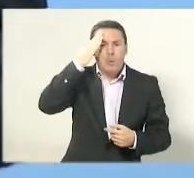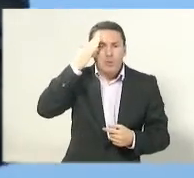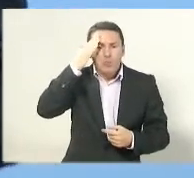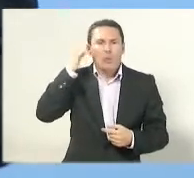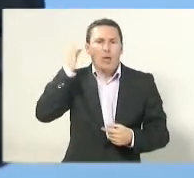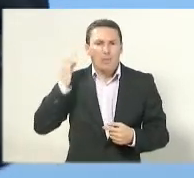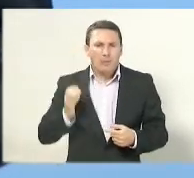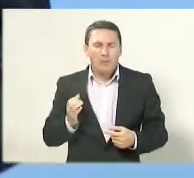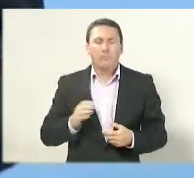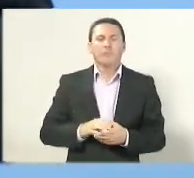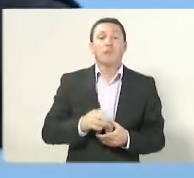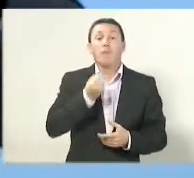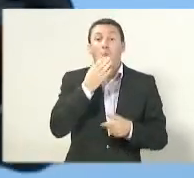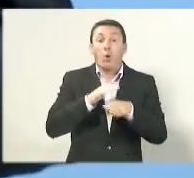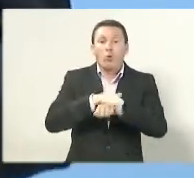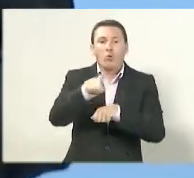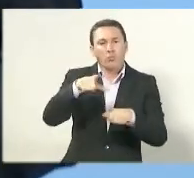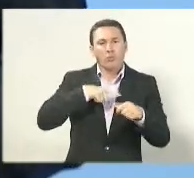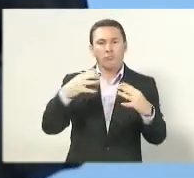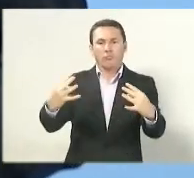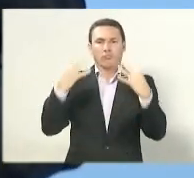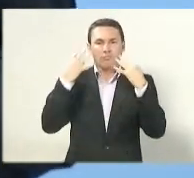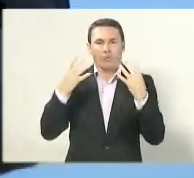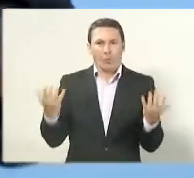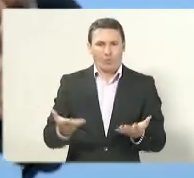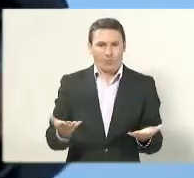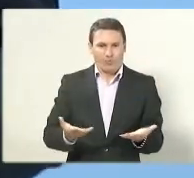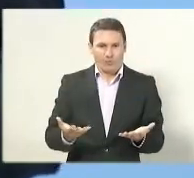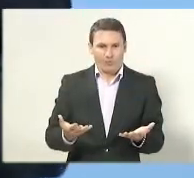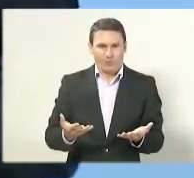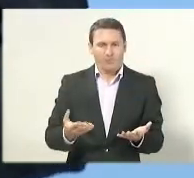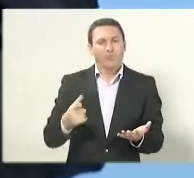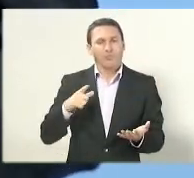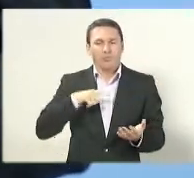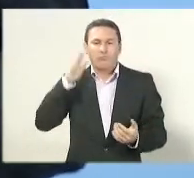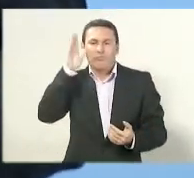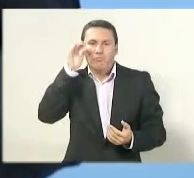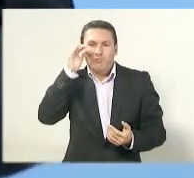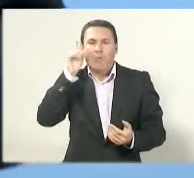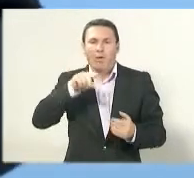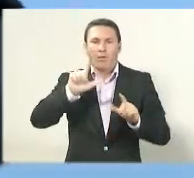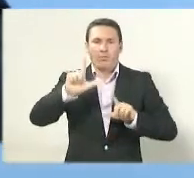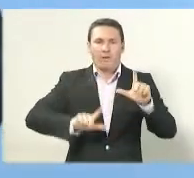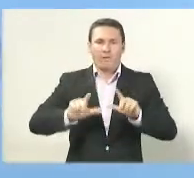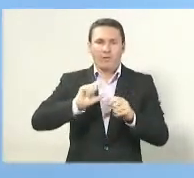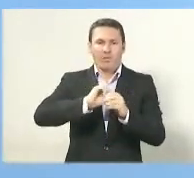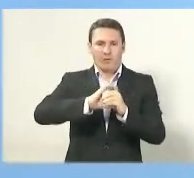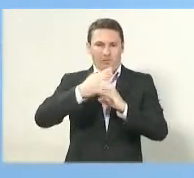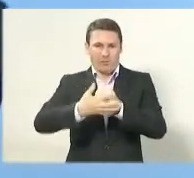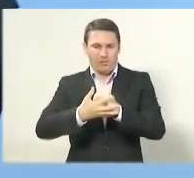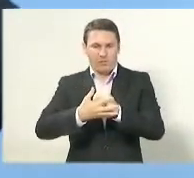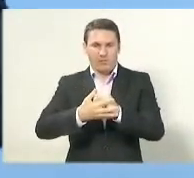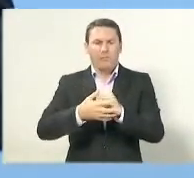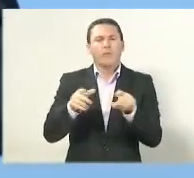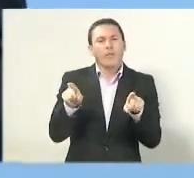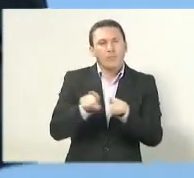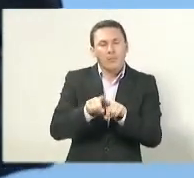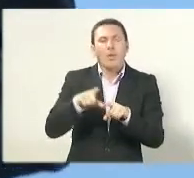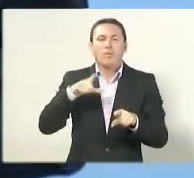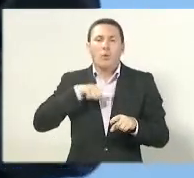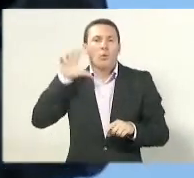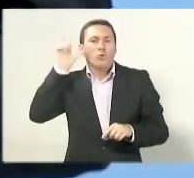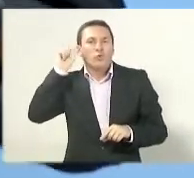assistindo através da Record News e também você que está nos ouvindo através da Rede Sim. Bom, eu gostaria de fazer